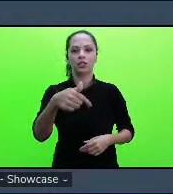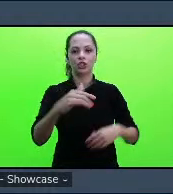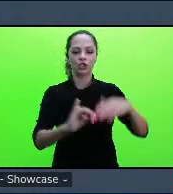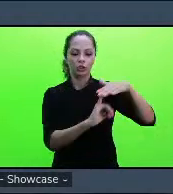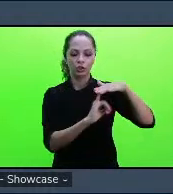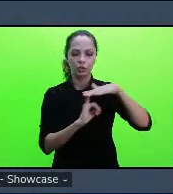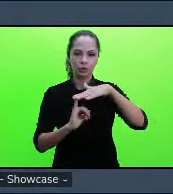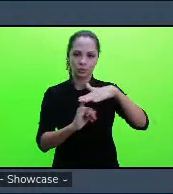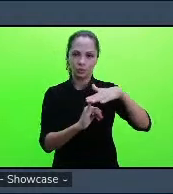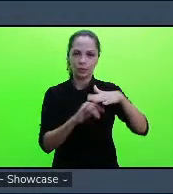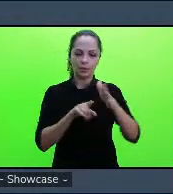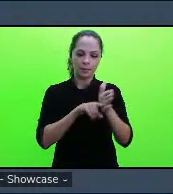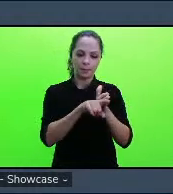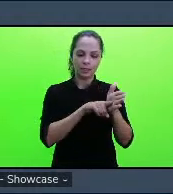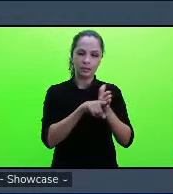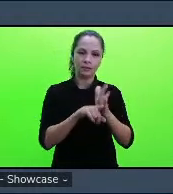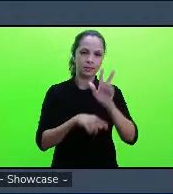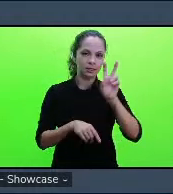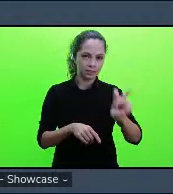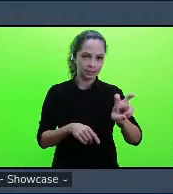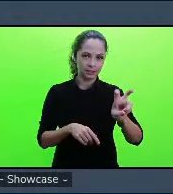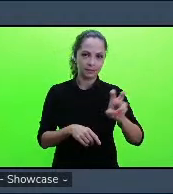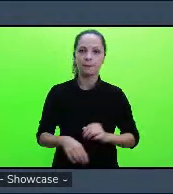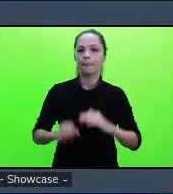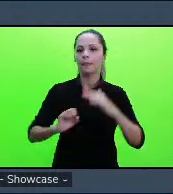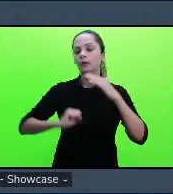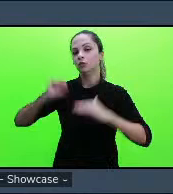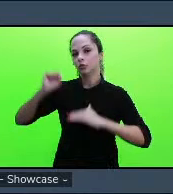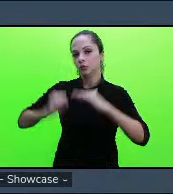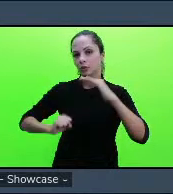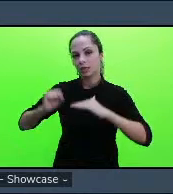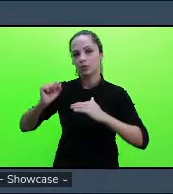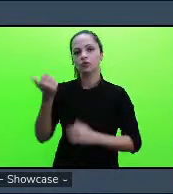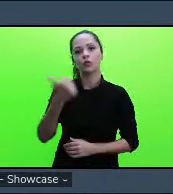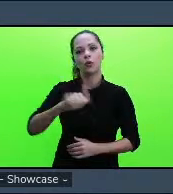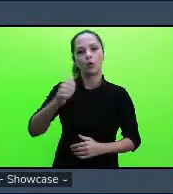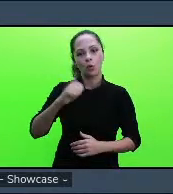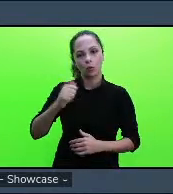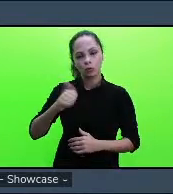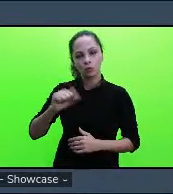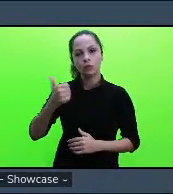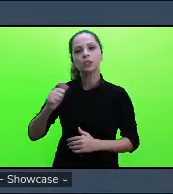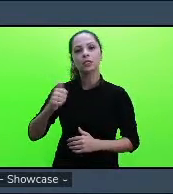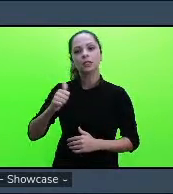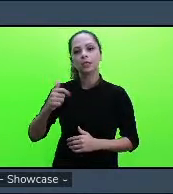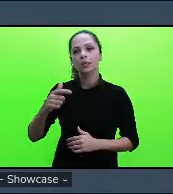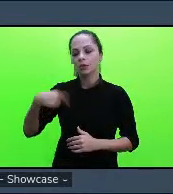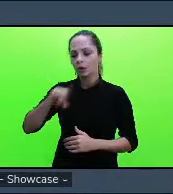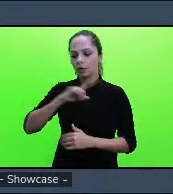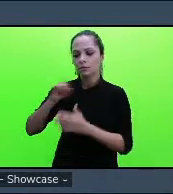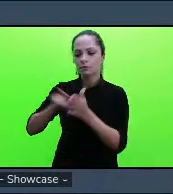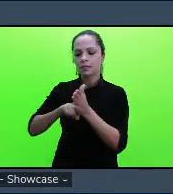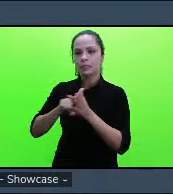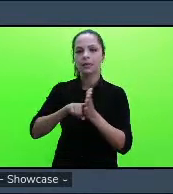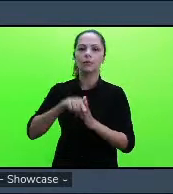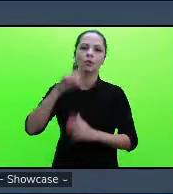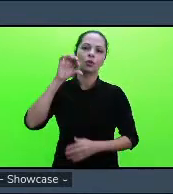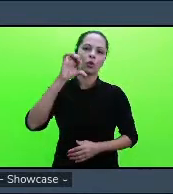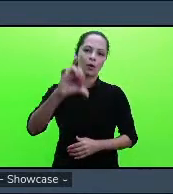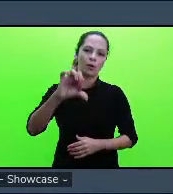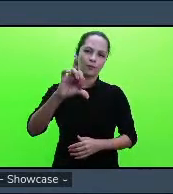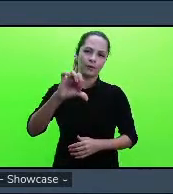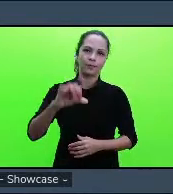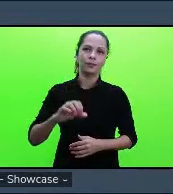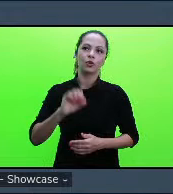no sudeste temos onze no qual pesquisamos nove e no sul